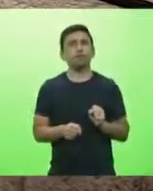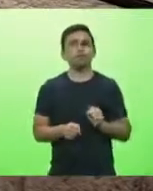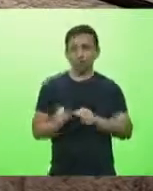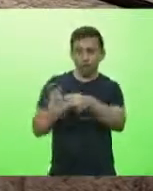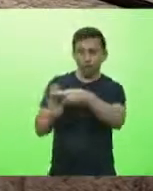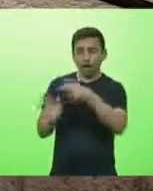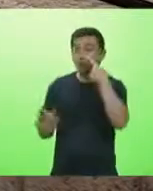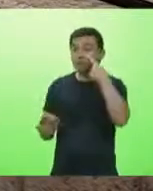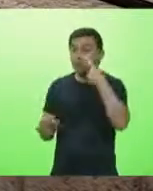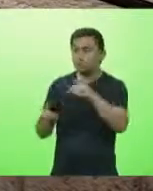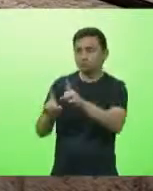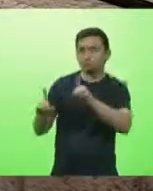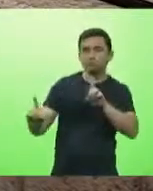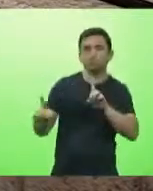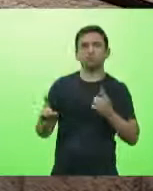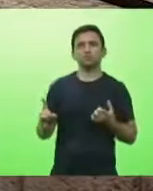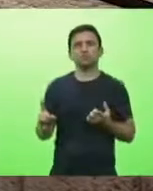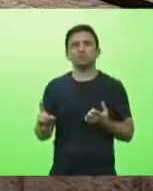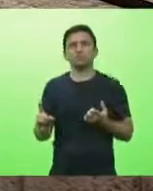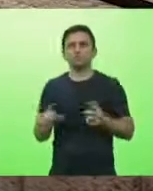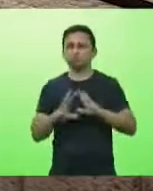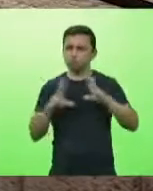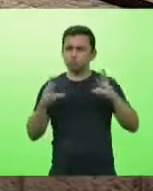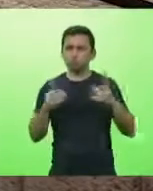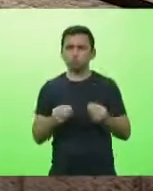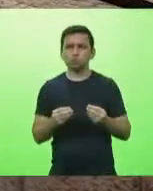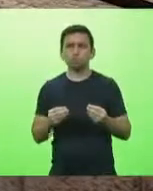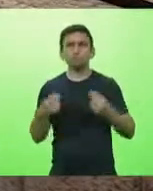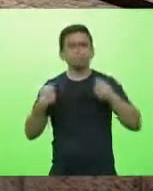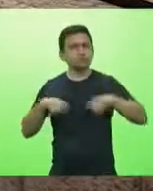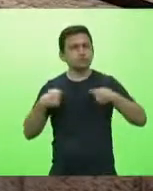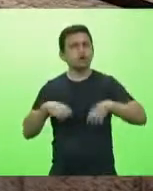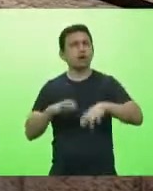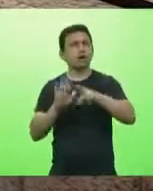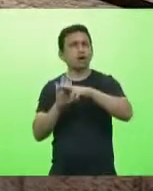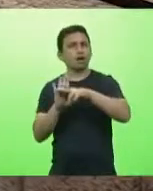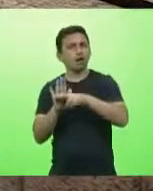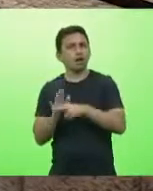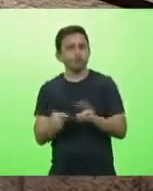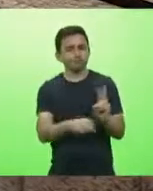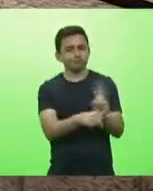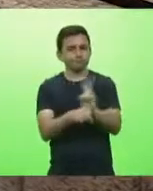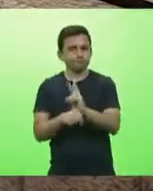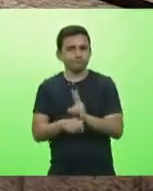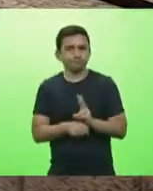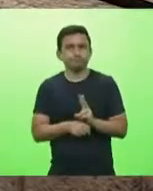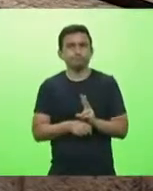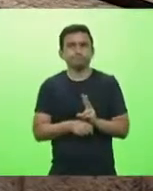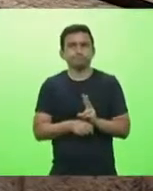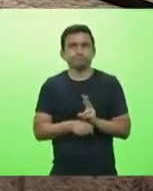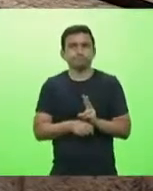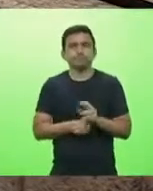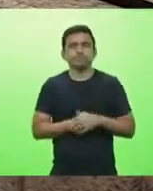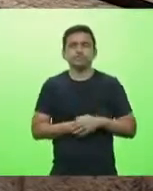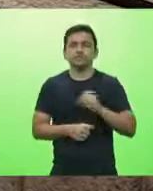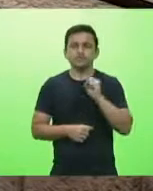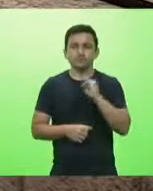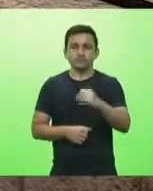olha a distância então esses setores eles precisam de regramento de fiscalização se houver